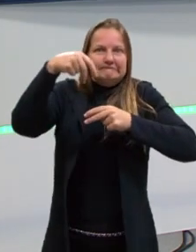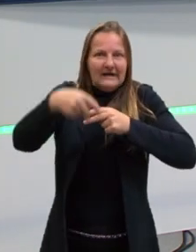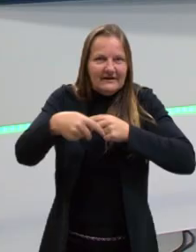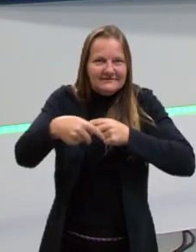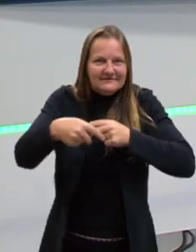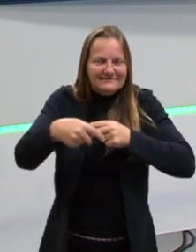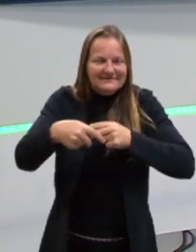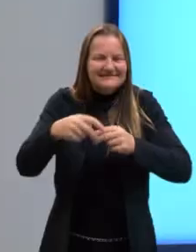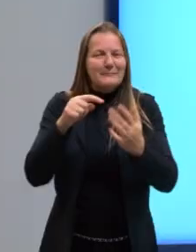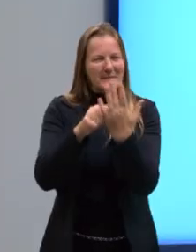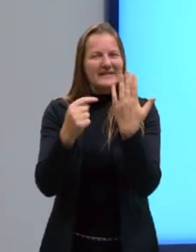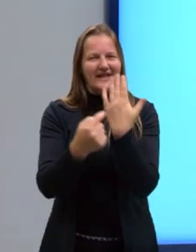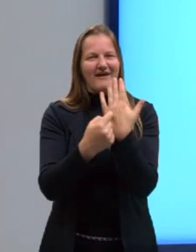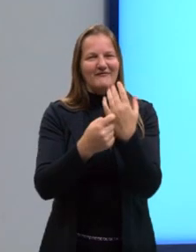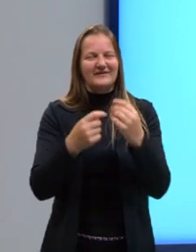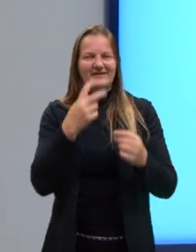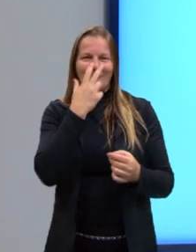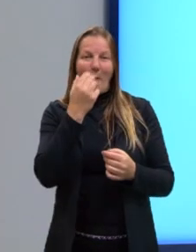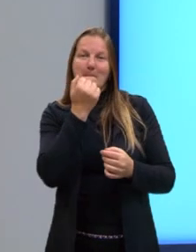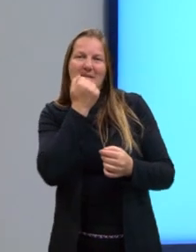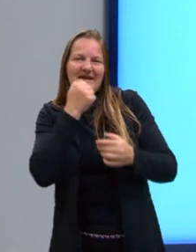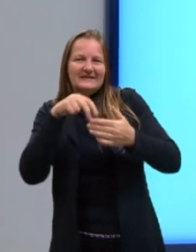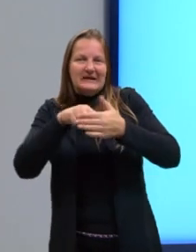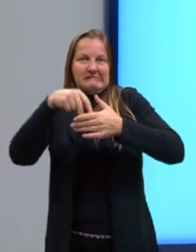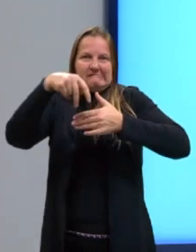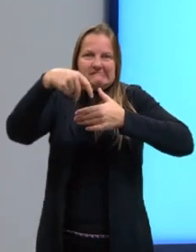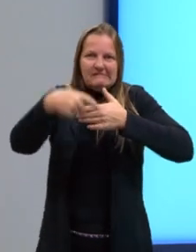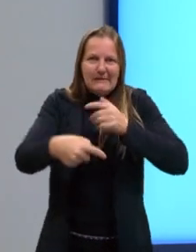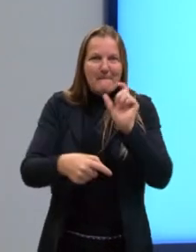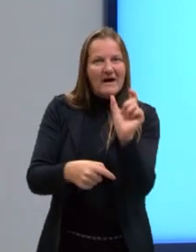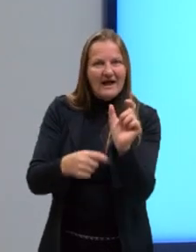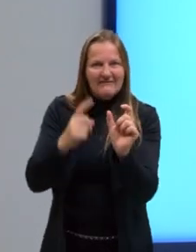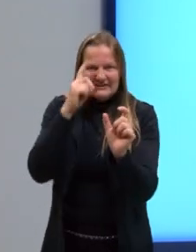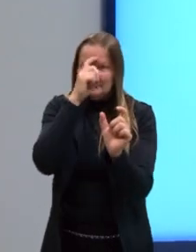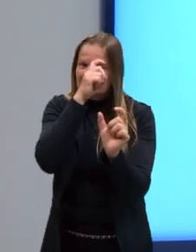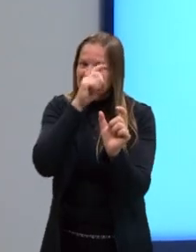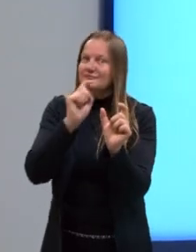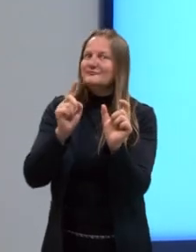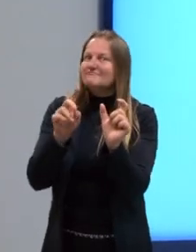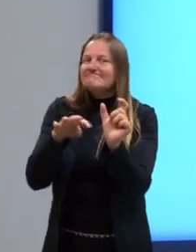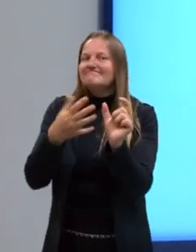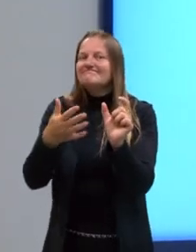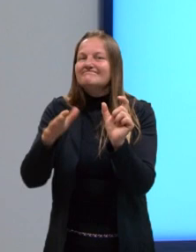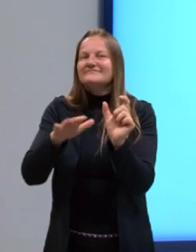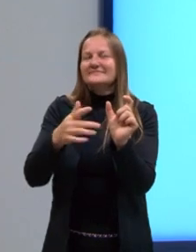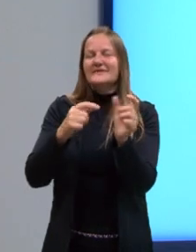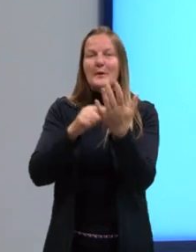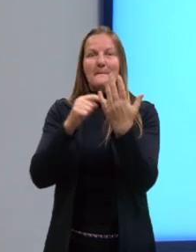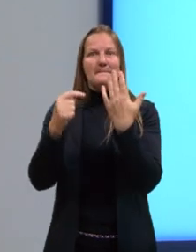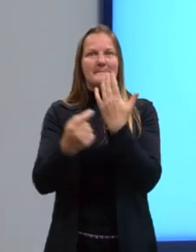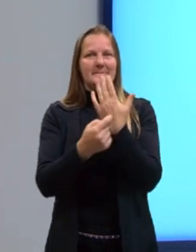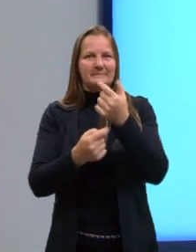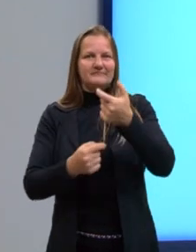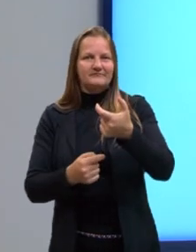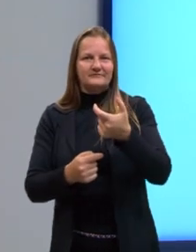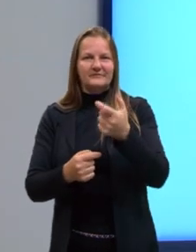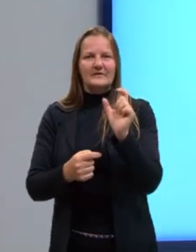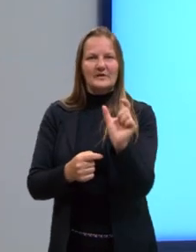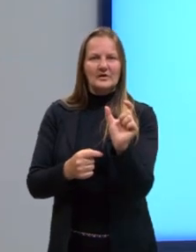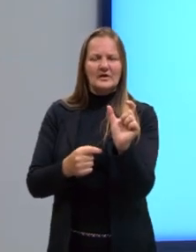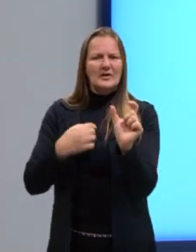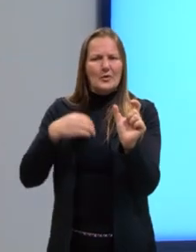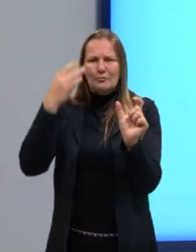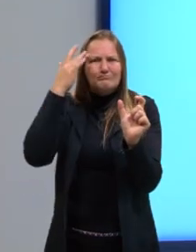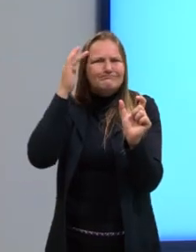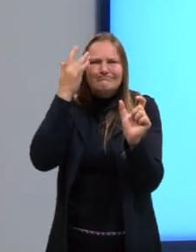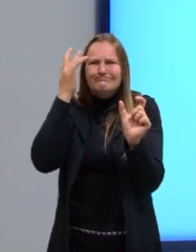Então, essas pedras de tropeço que podem aparecer, elas normalmente vêm dessa ideia de eu não